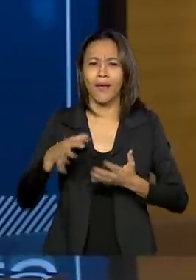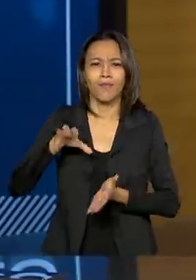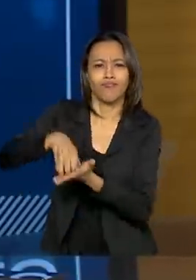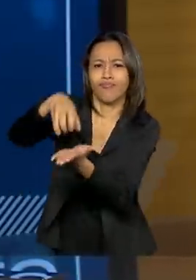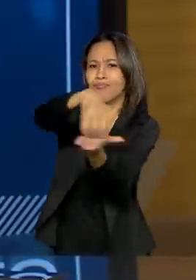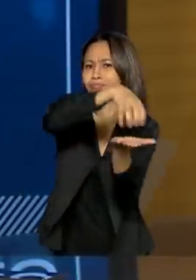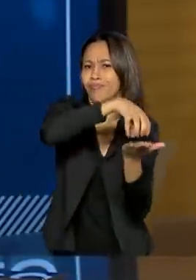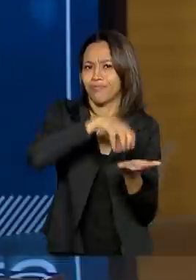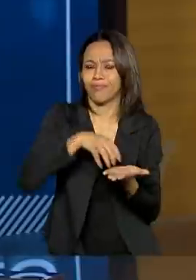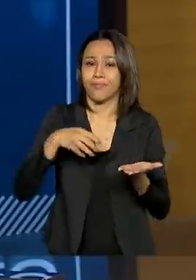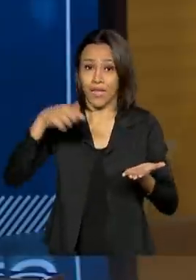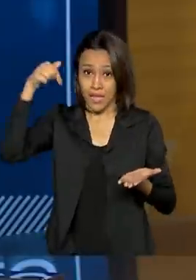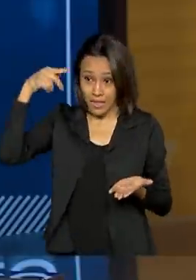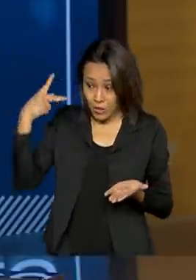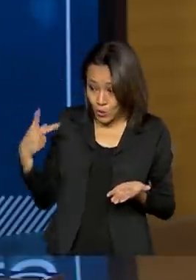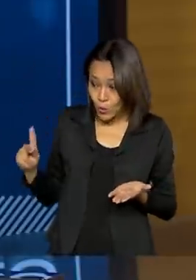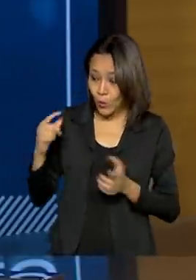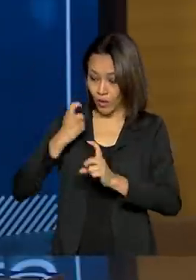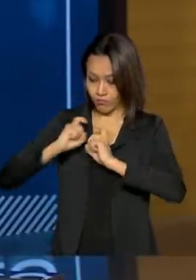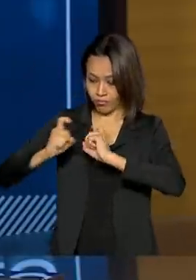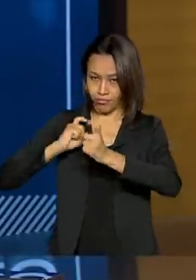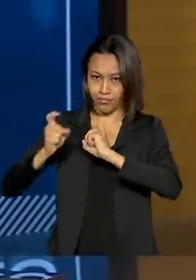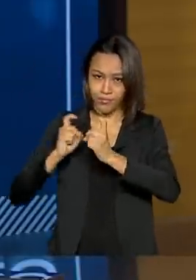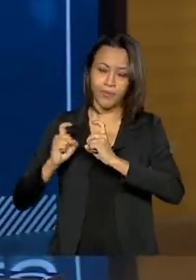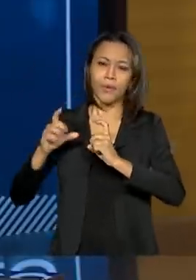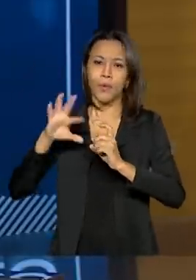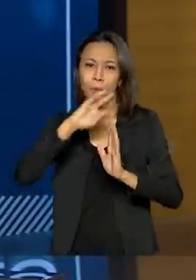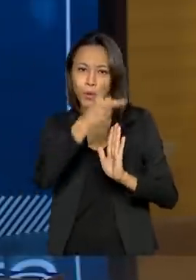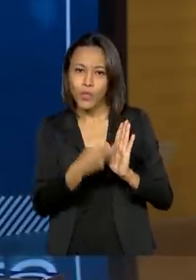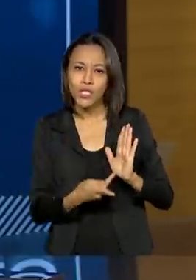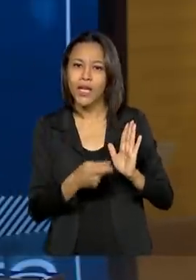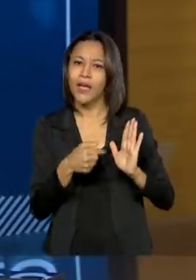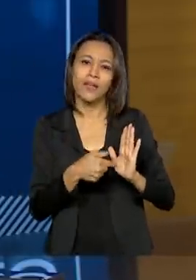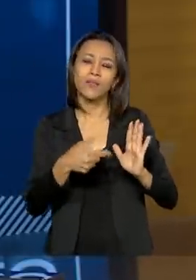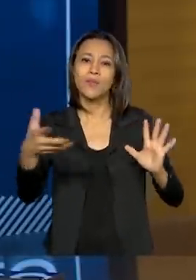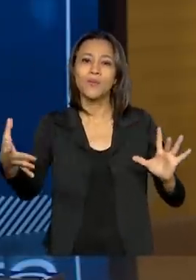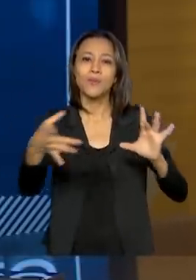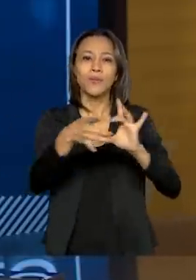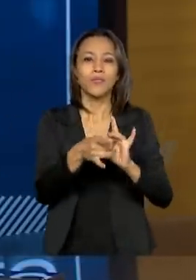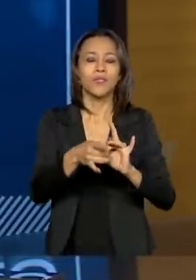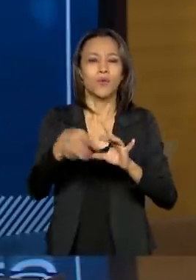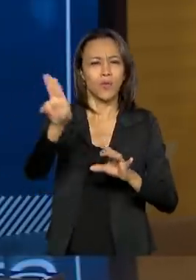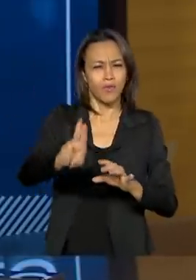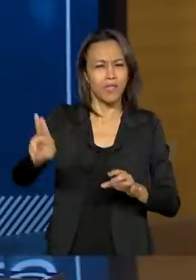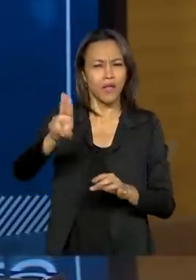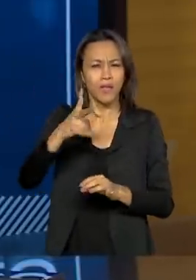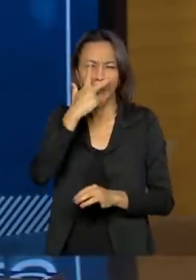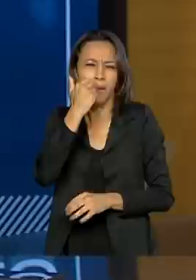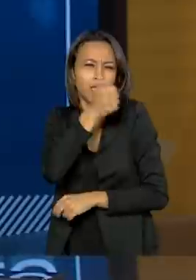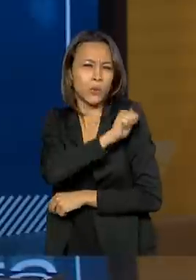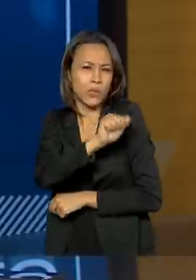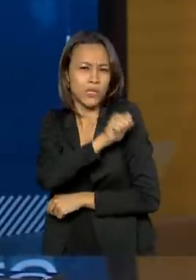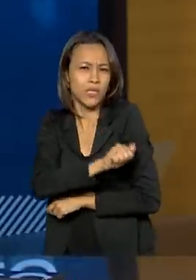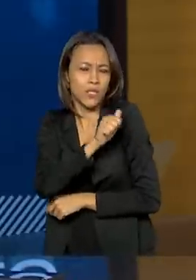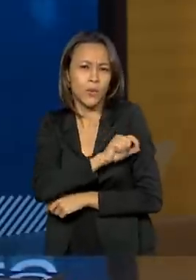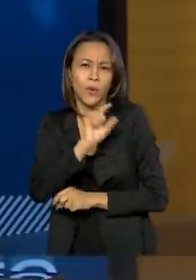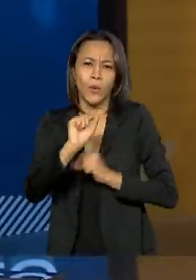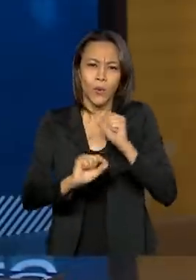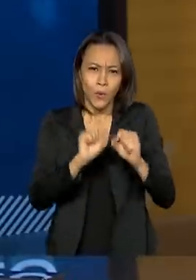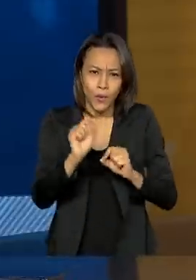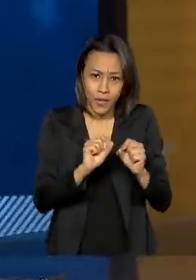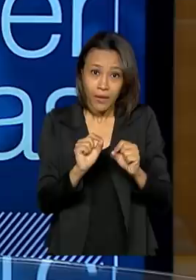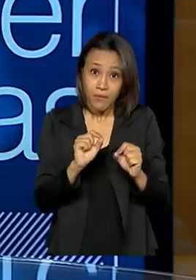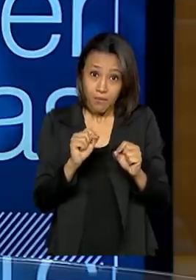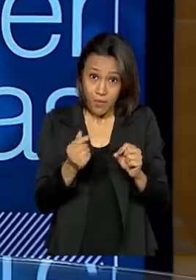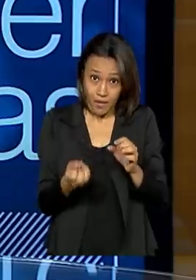que nessa gestão do senhor, um projeto junto à Universidade Federal do Rio de Janeiro, se eu não me engano, para desenvolver criptomoedas